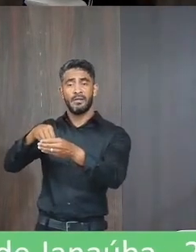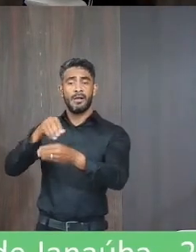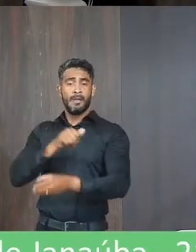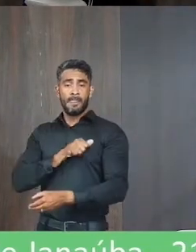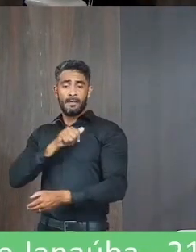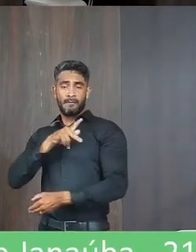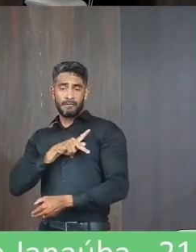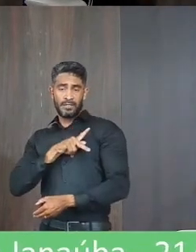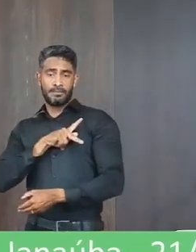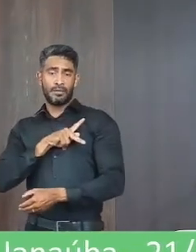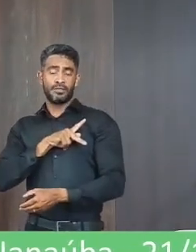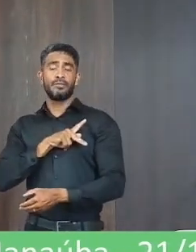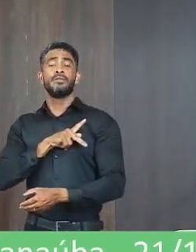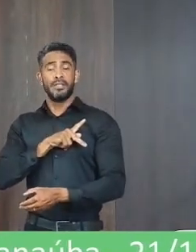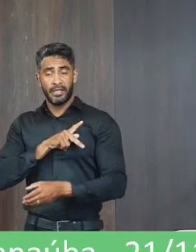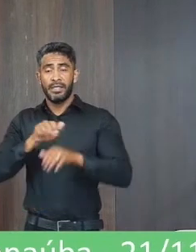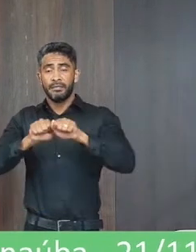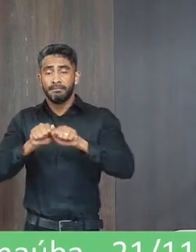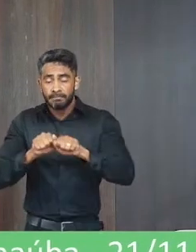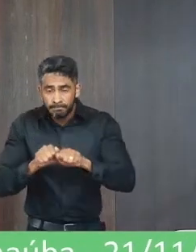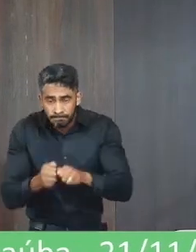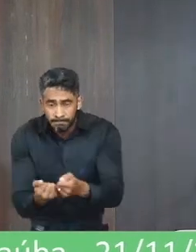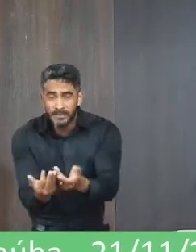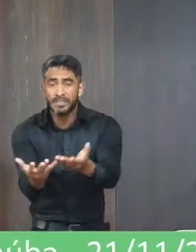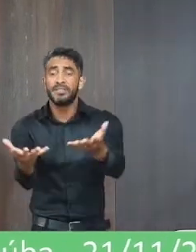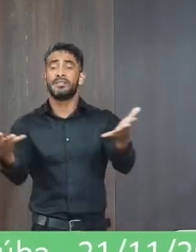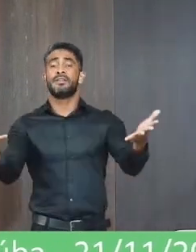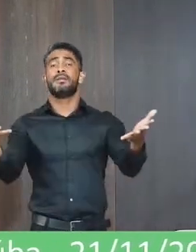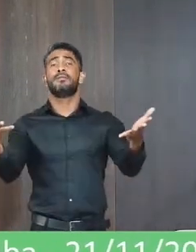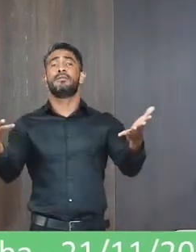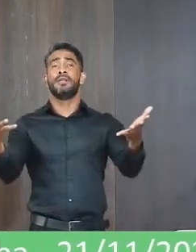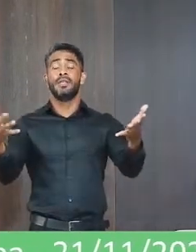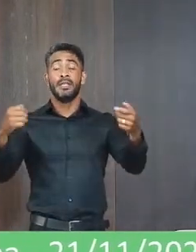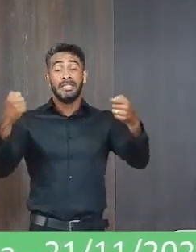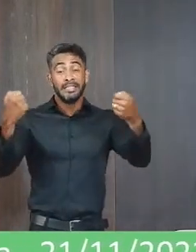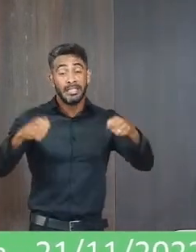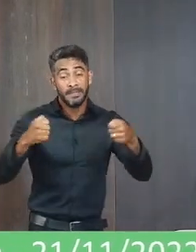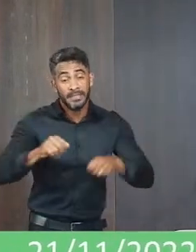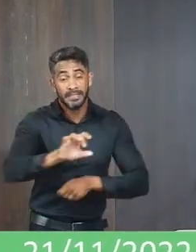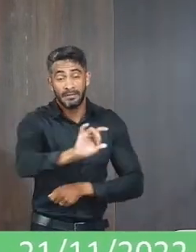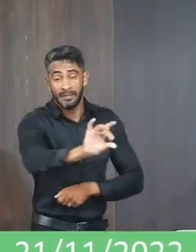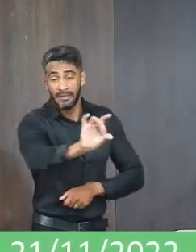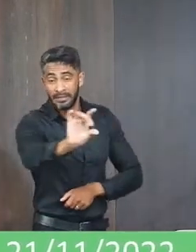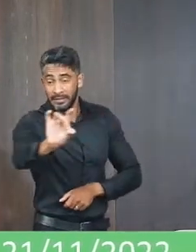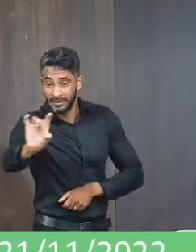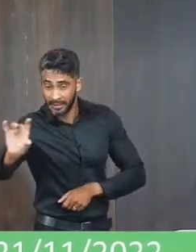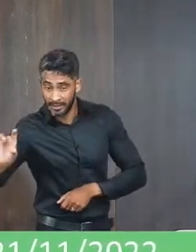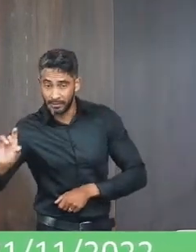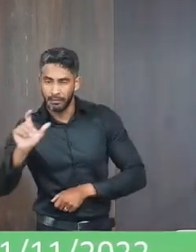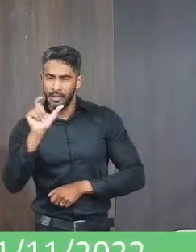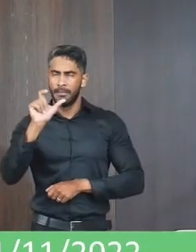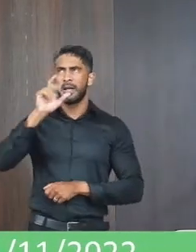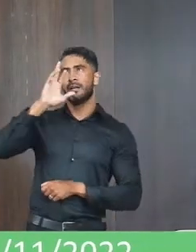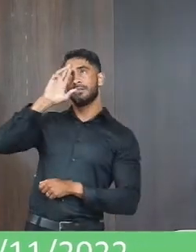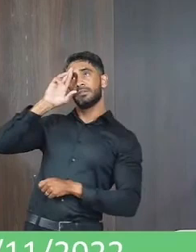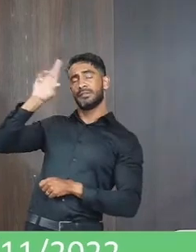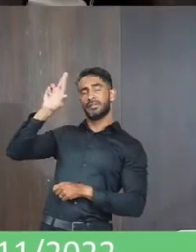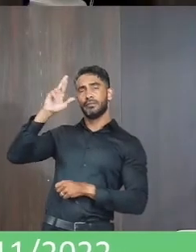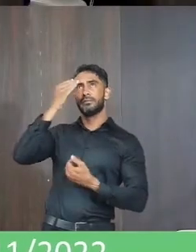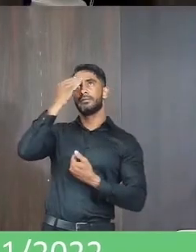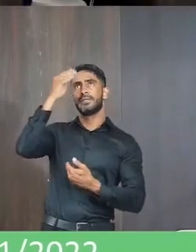apóstolos, que o distribuíam segundo a necessidade de cada um. Palavra do Senhor.